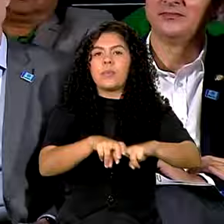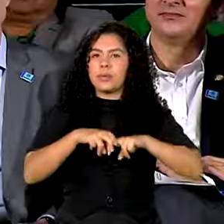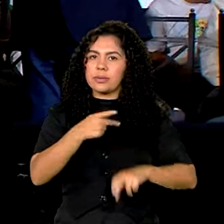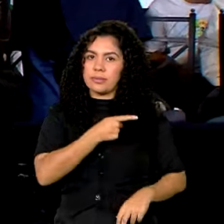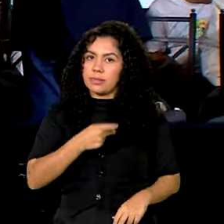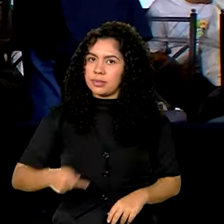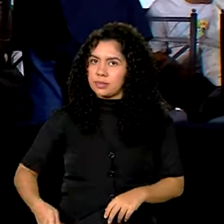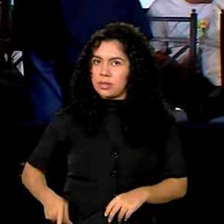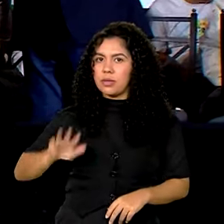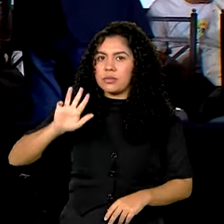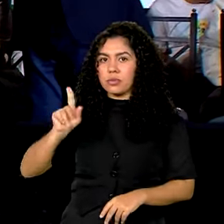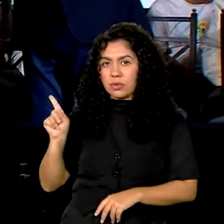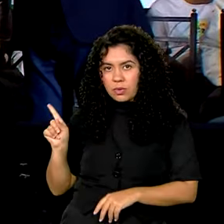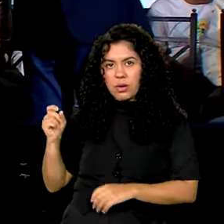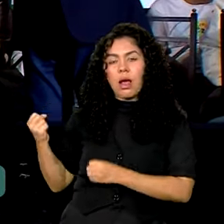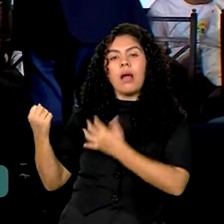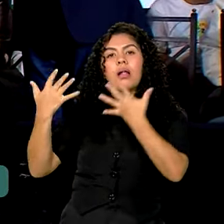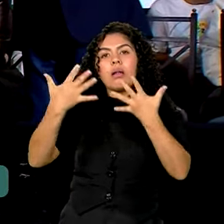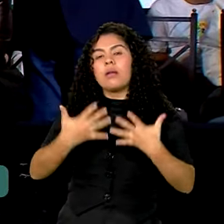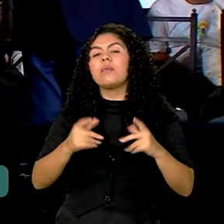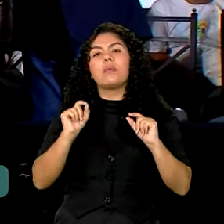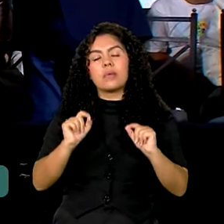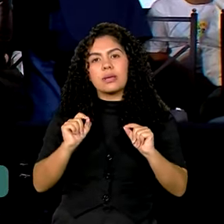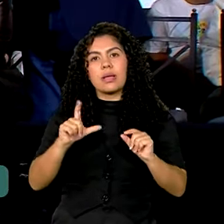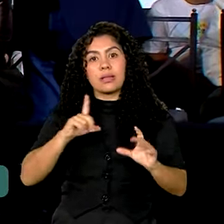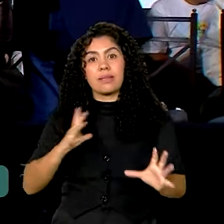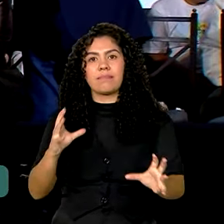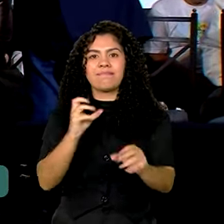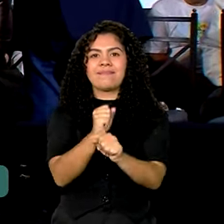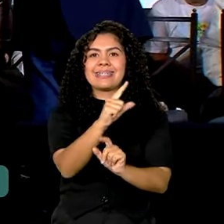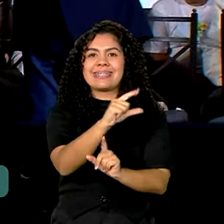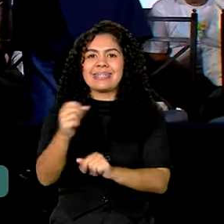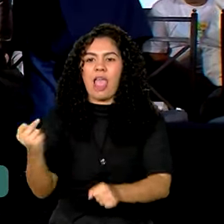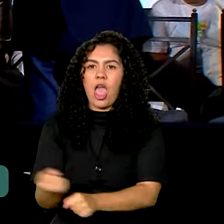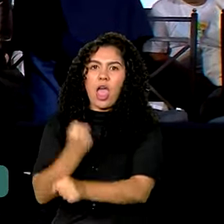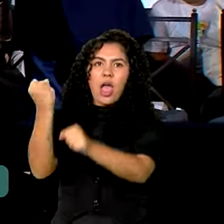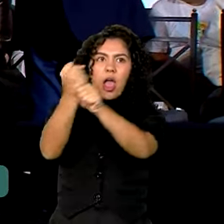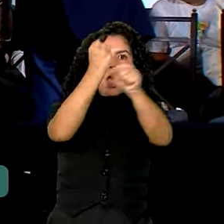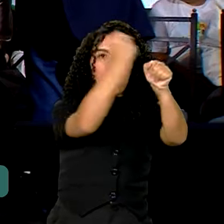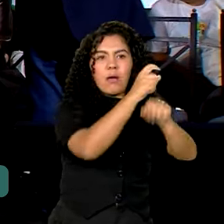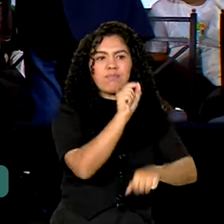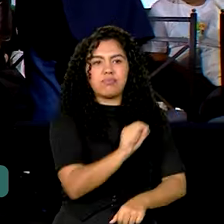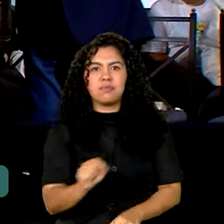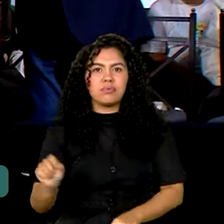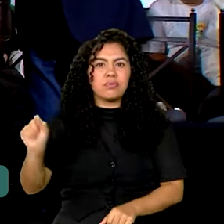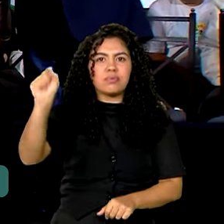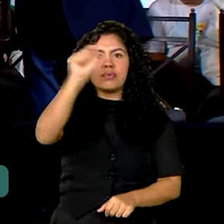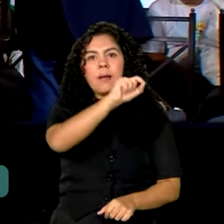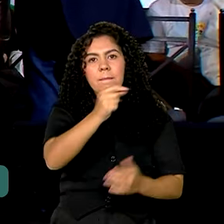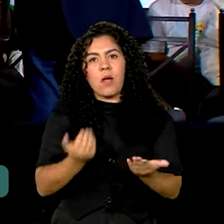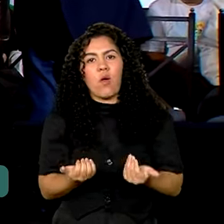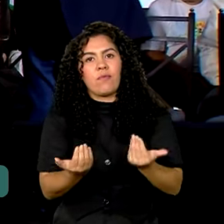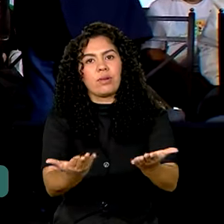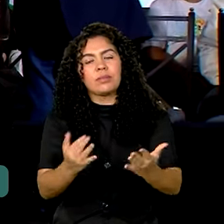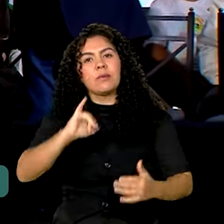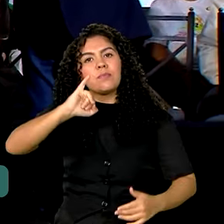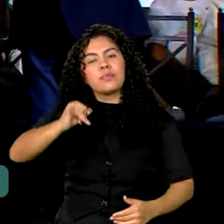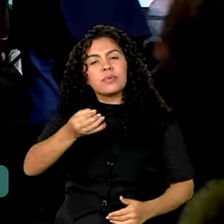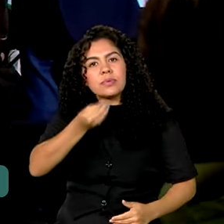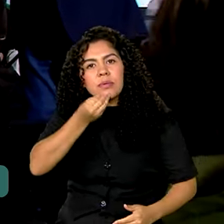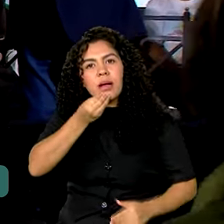Lula fará 100 institutos federais, para que os jovens possam ter